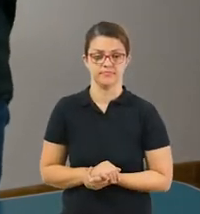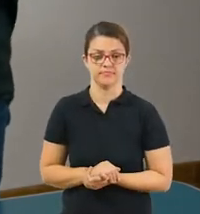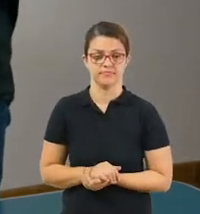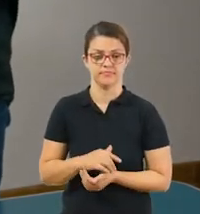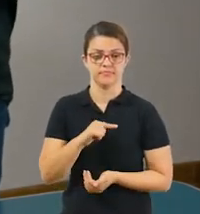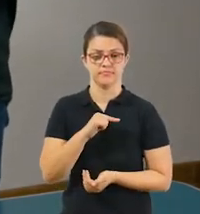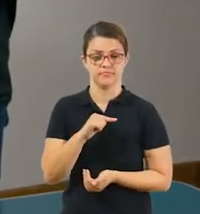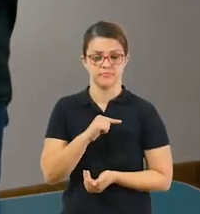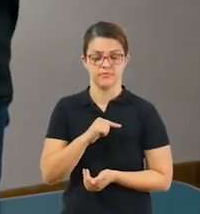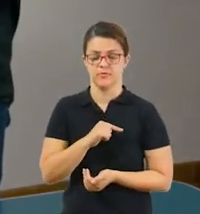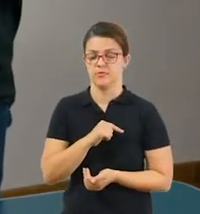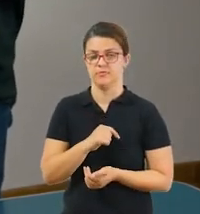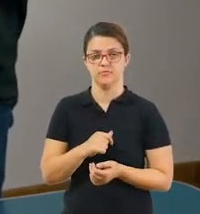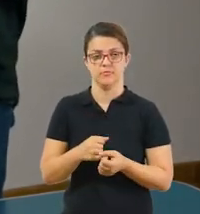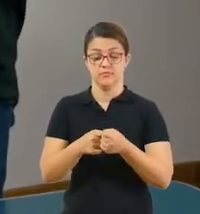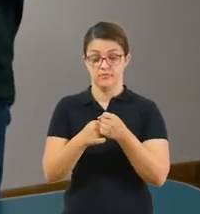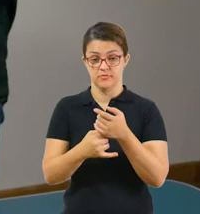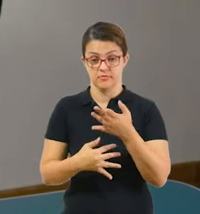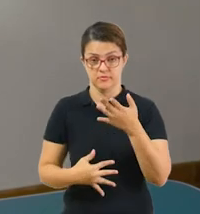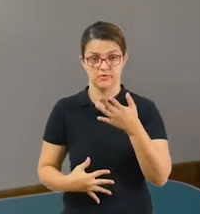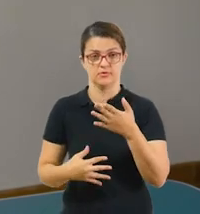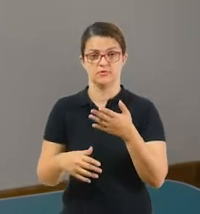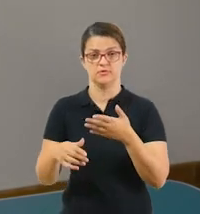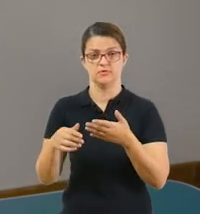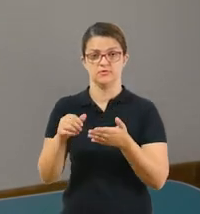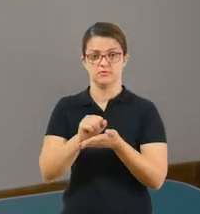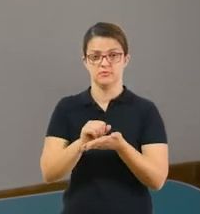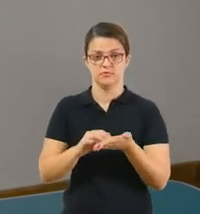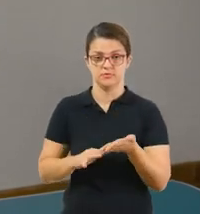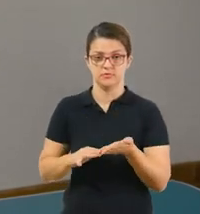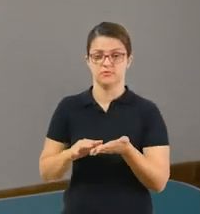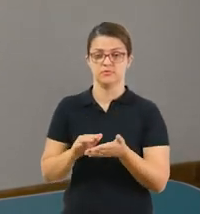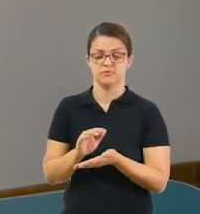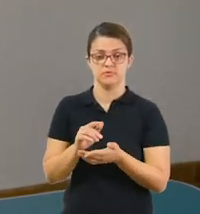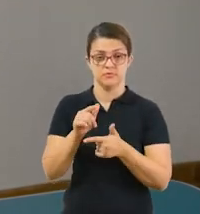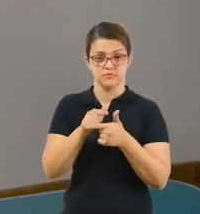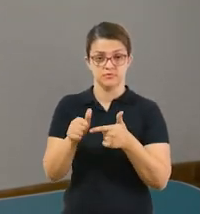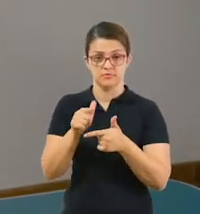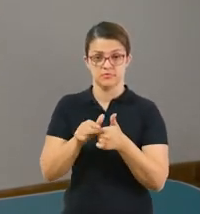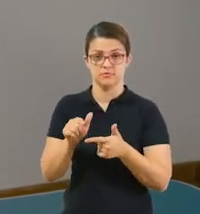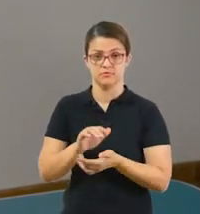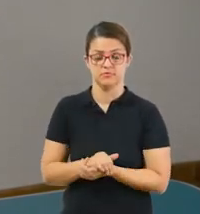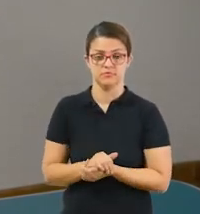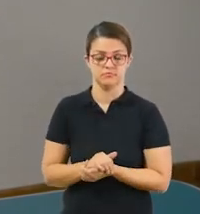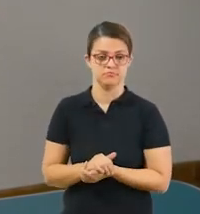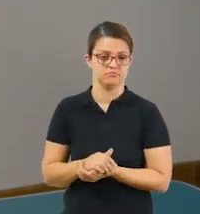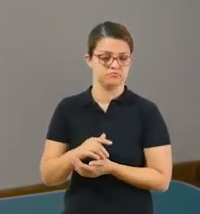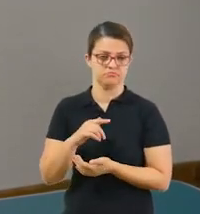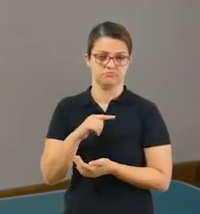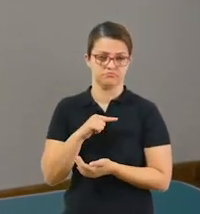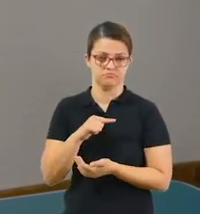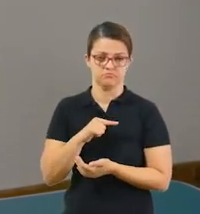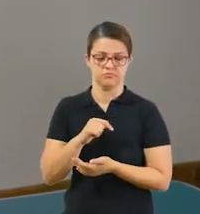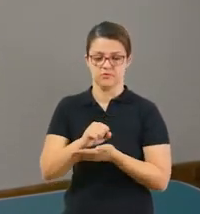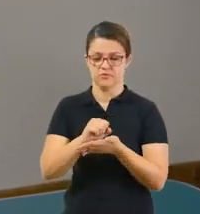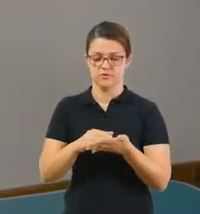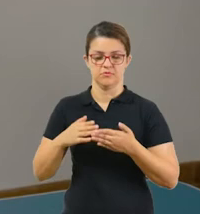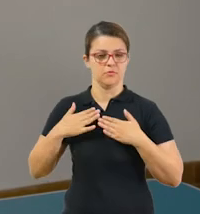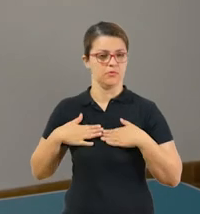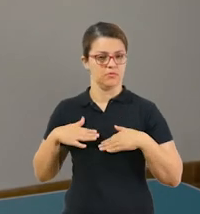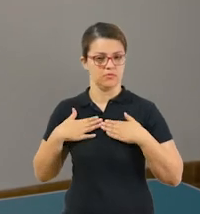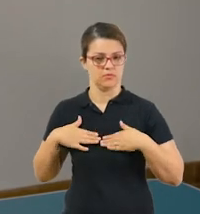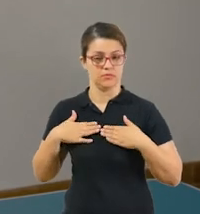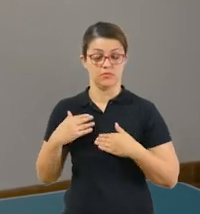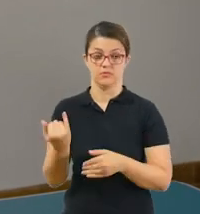Aí nós teremos uma série de exercícios envolvidos com o número de divisão. E aí são exercícios bem tranquilos, que o que é